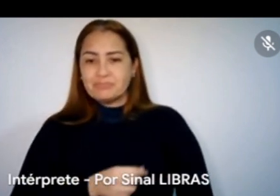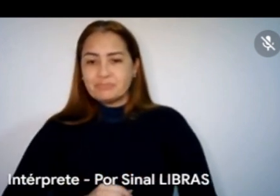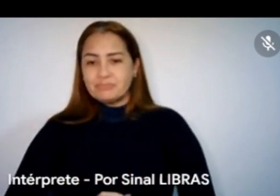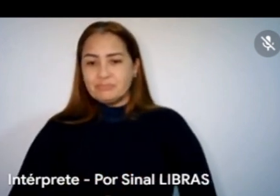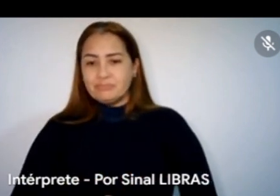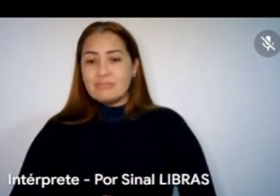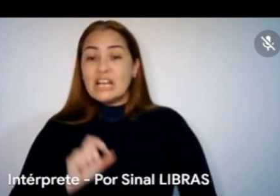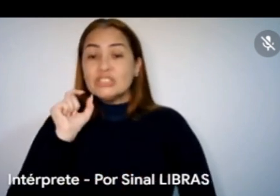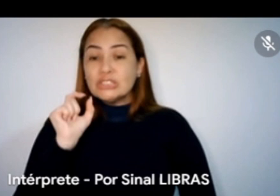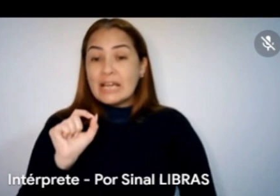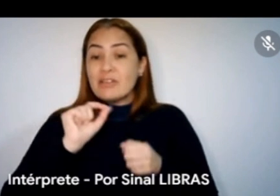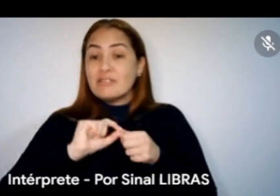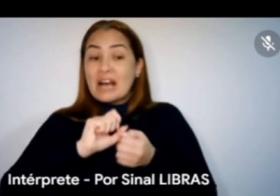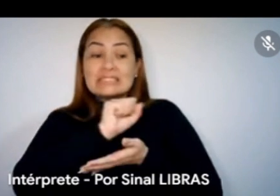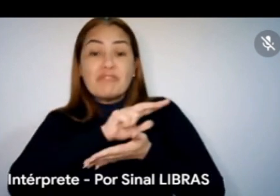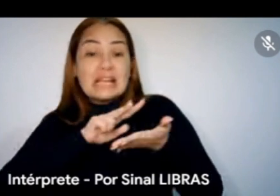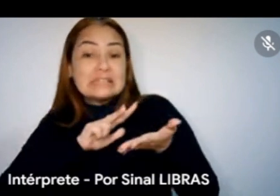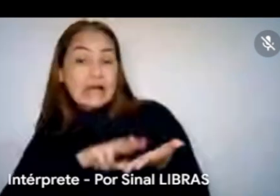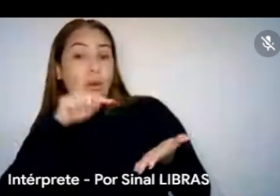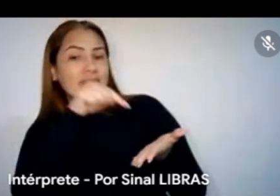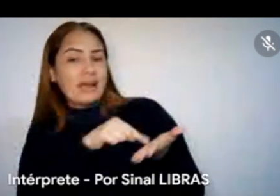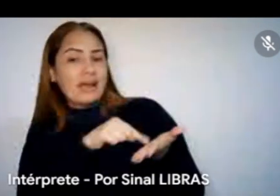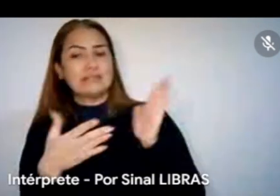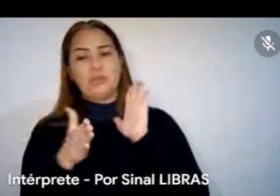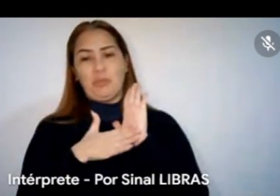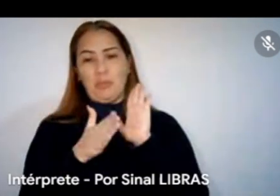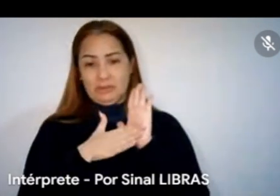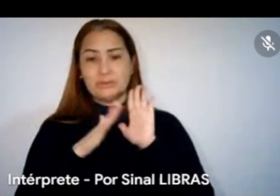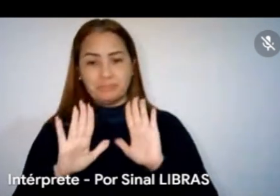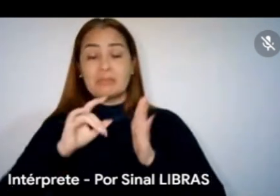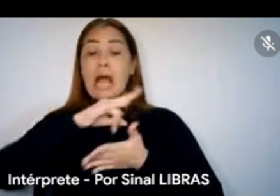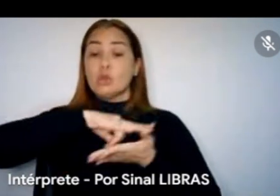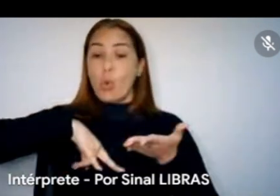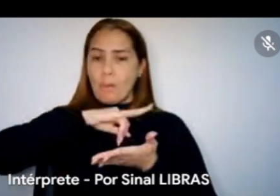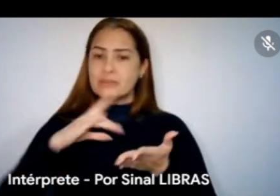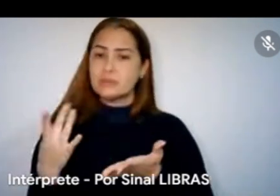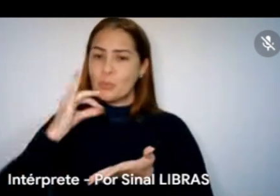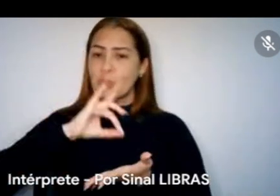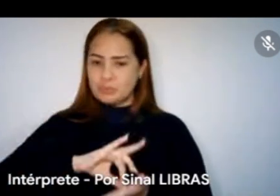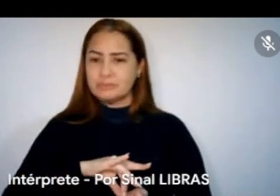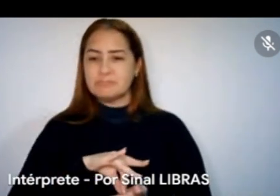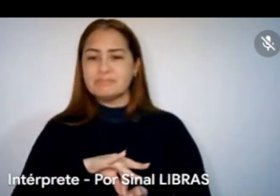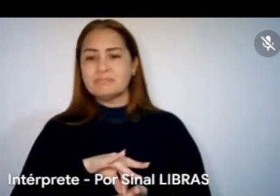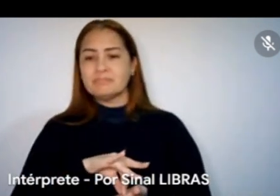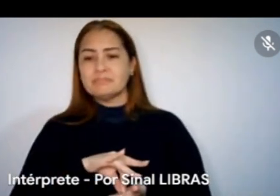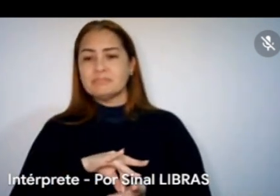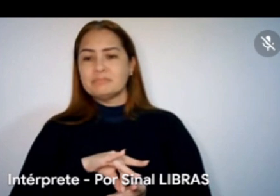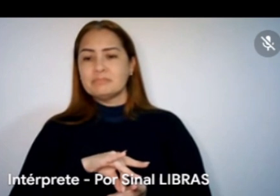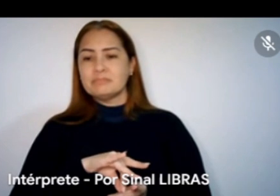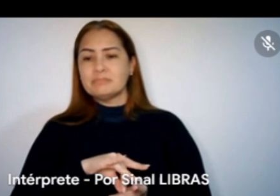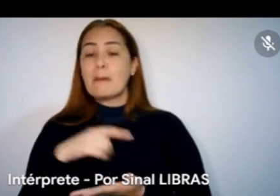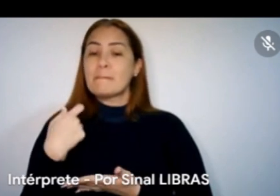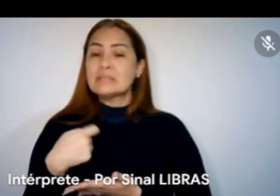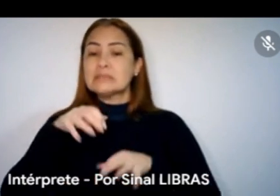avaliar as propostas é de que a documentação legal seja estabelecida, obviamente,